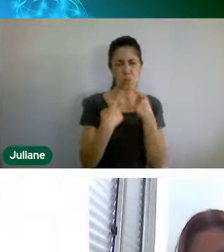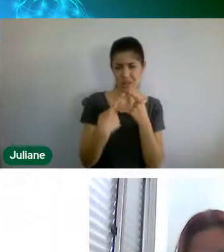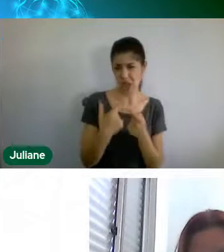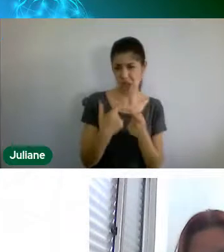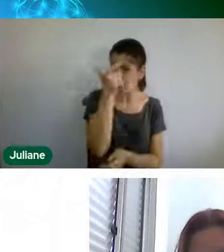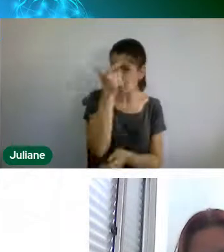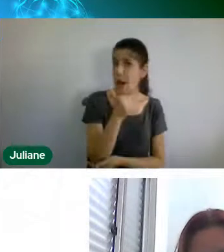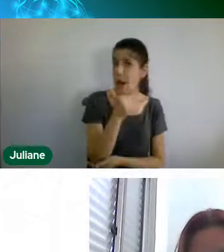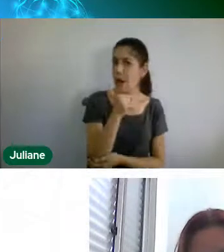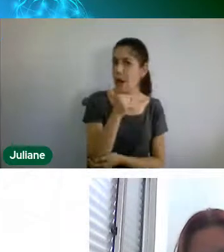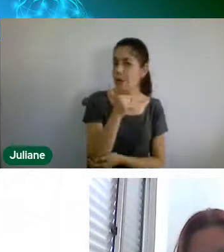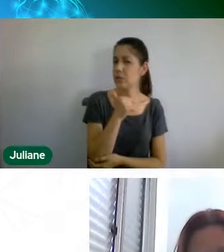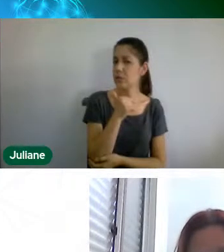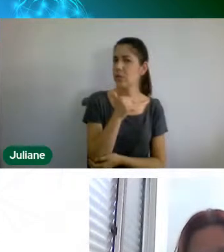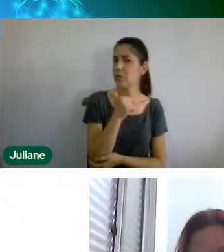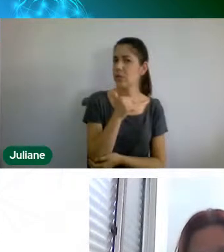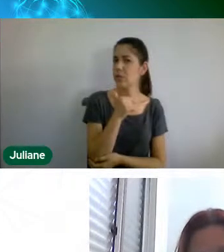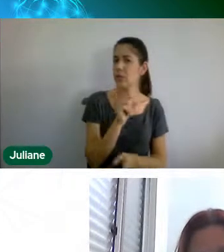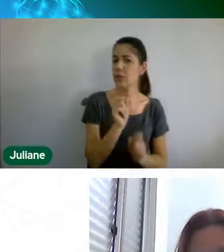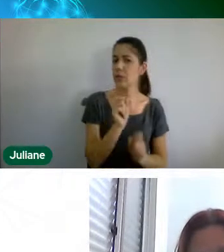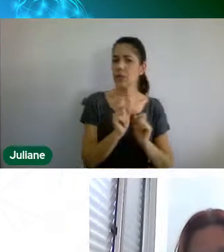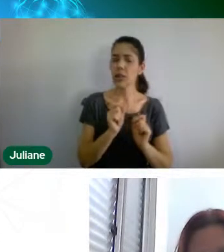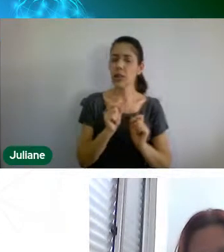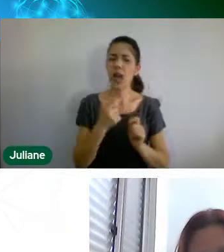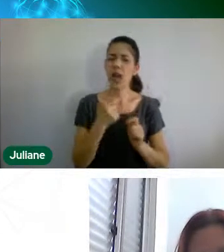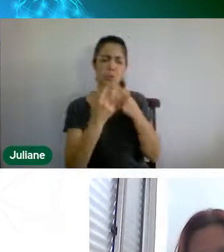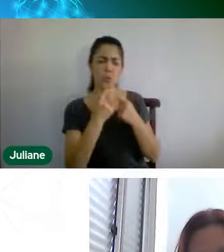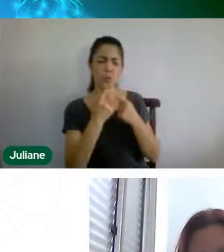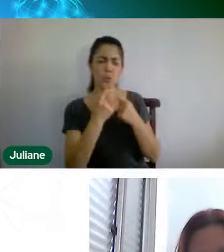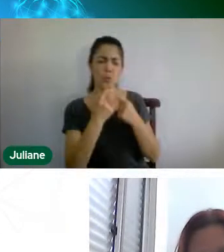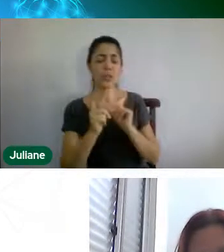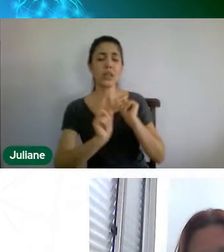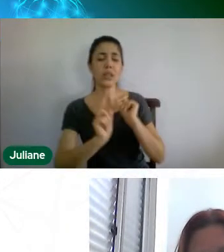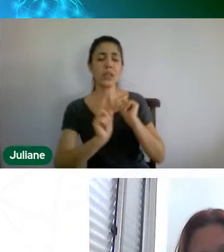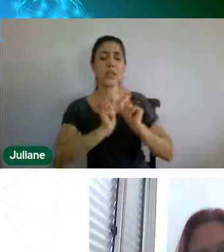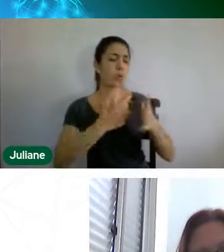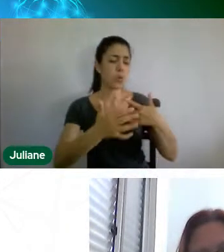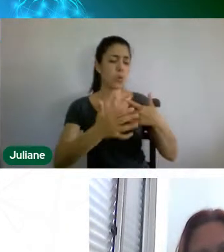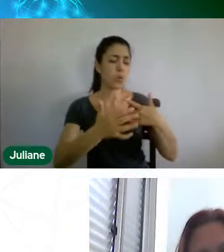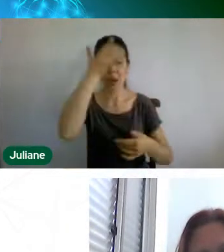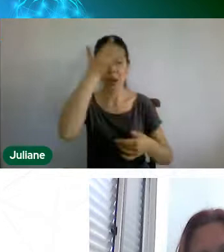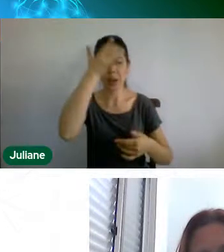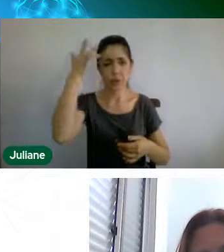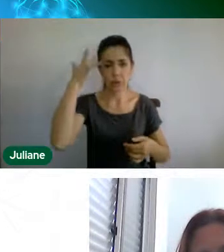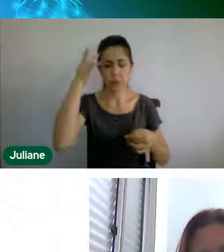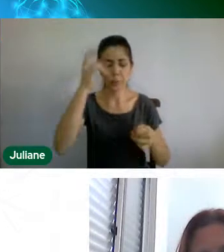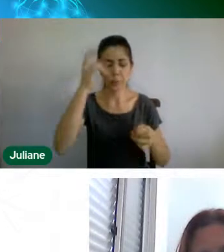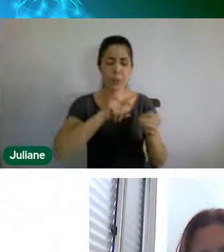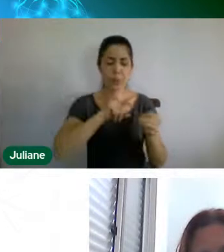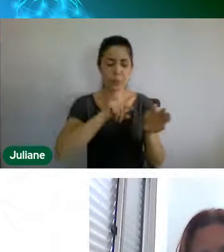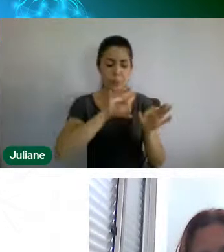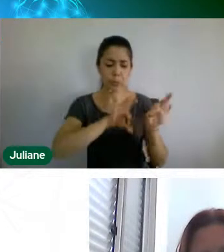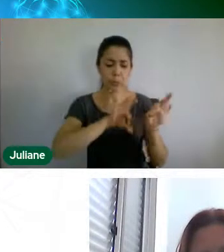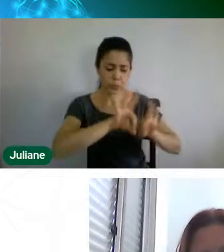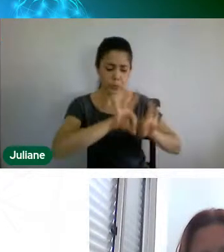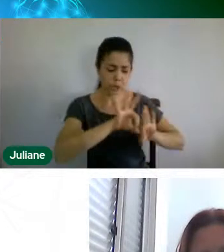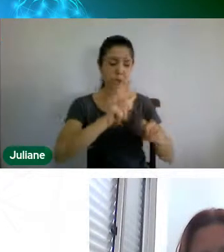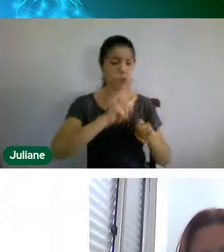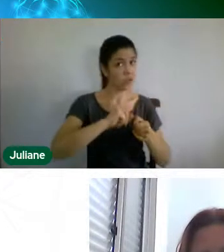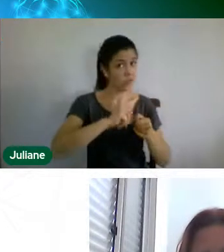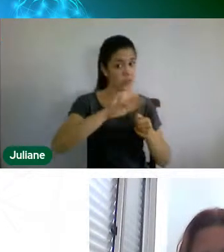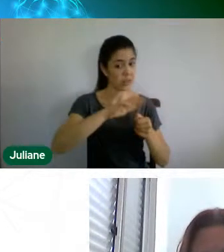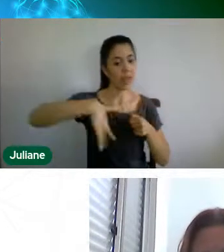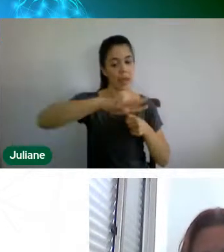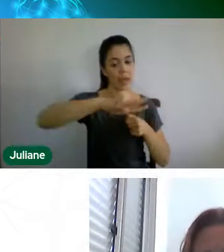atenção quem faz projetos nessa área, a Política Nacional de Educação Ambiental, a gente tem os caráteres, essa questão de interdisciplinaridade,